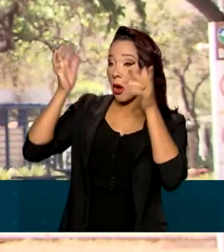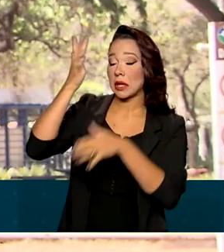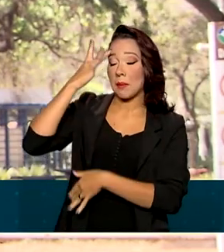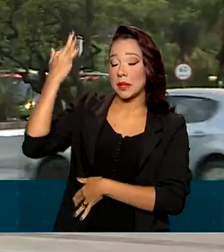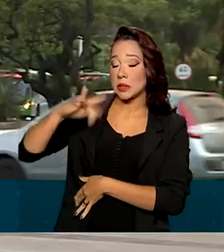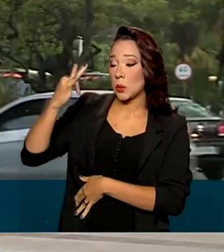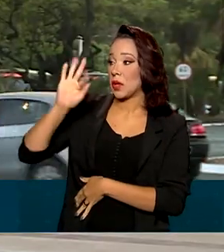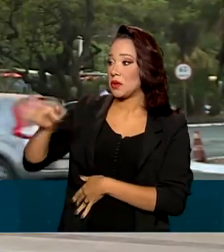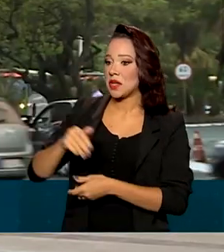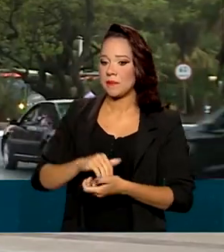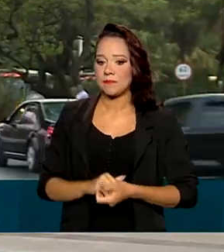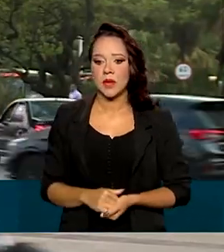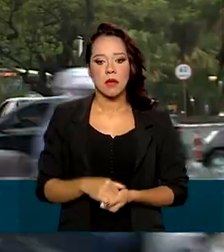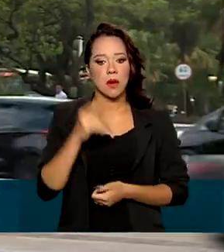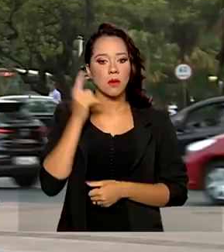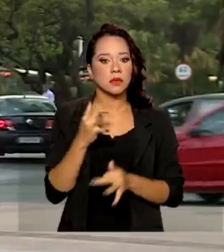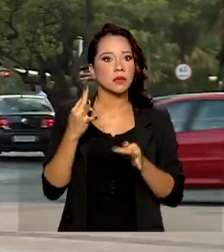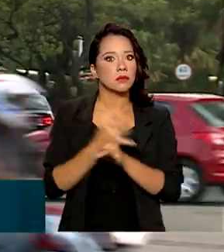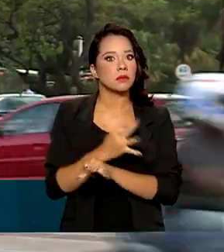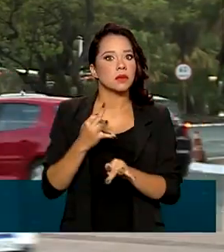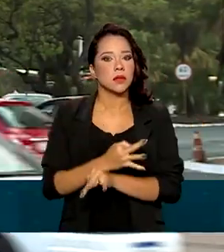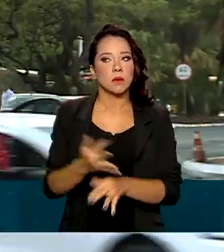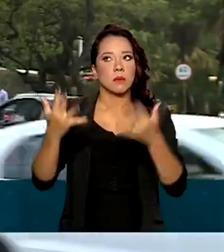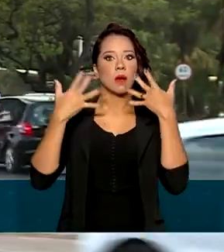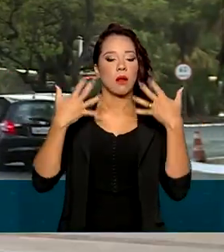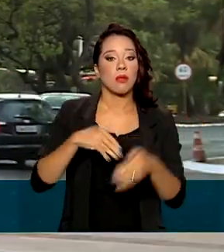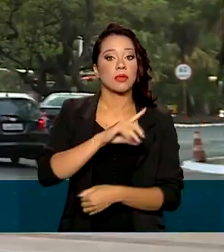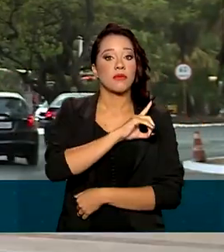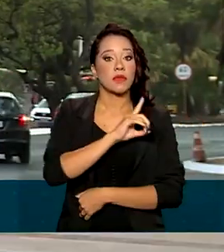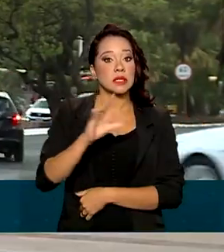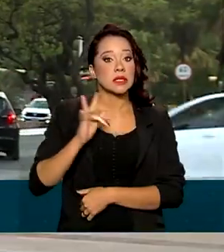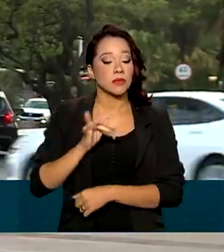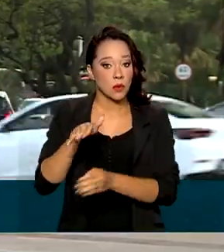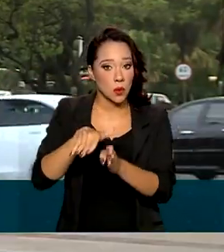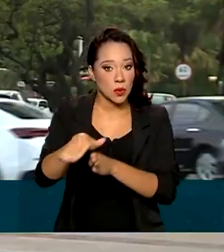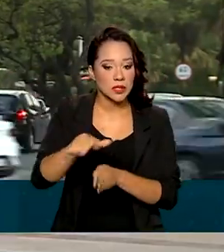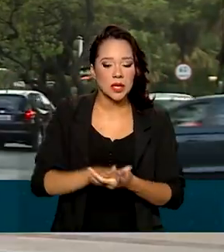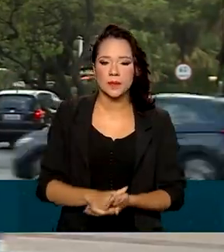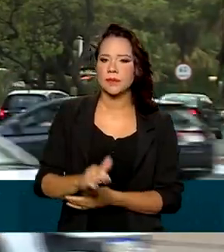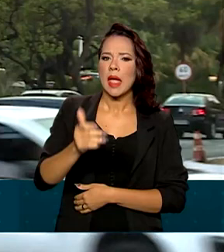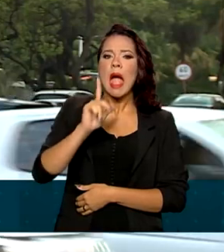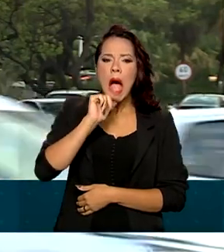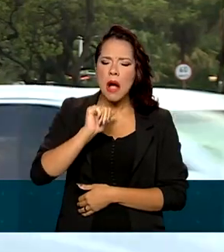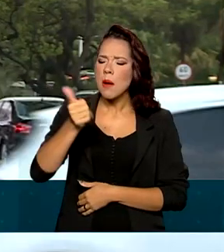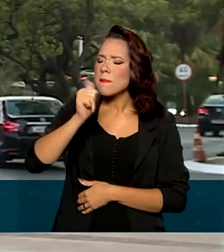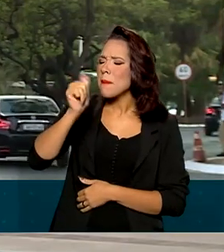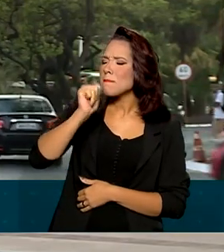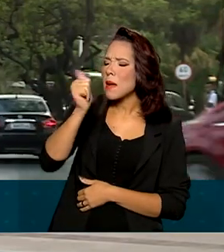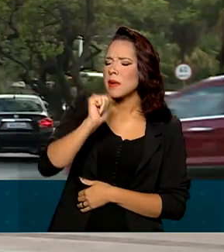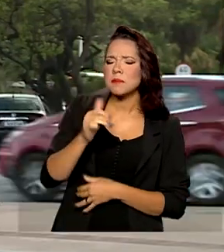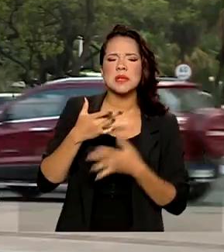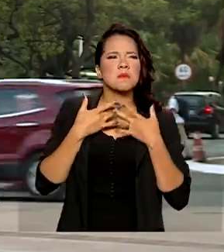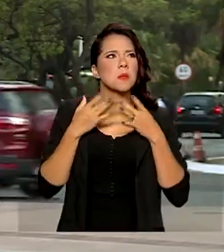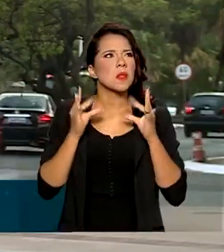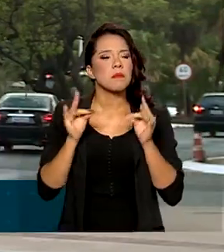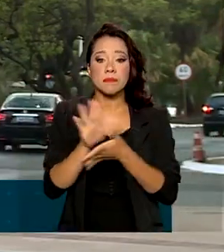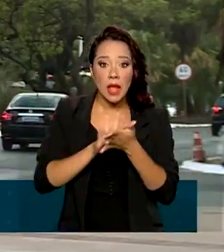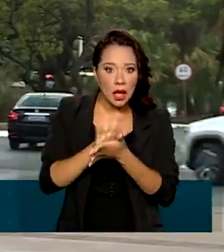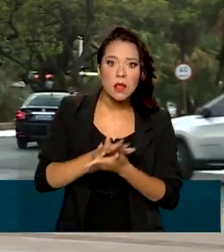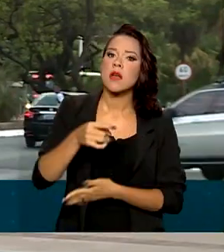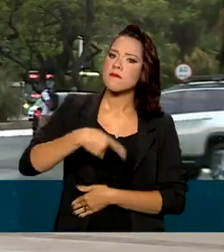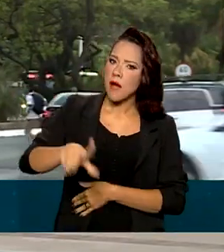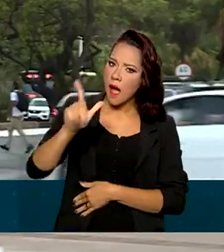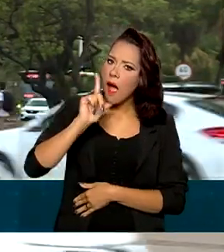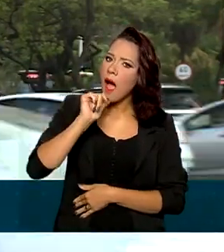cabeça já. E para aguentar a onda de calor, a Defesa Civil recomenda, beba bastante água mesmo se estiver sem sede,